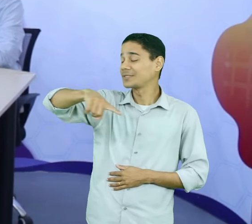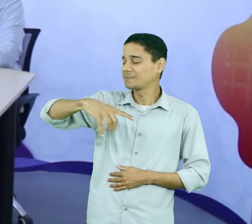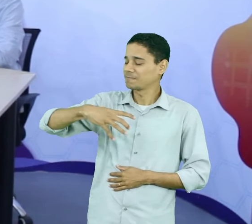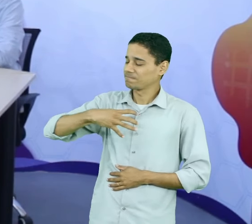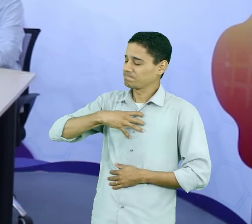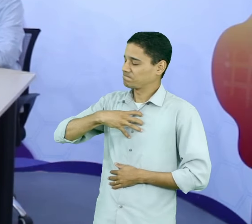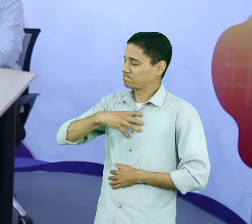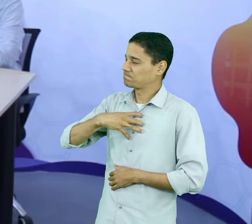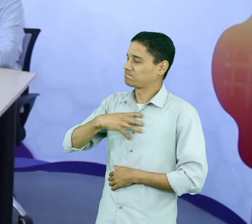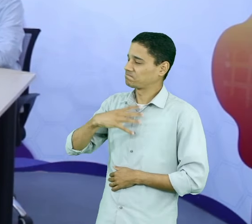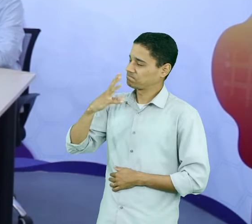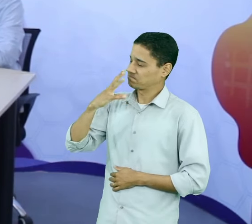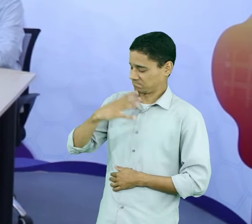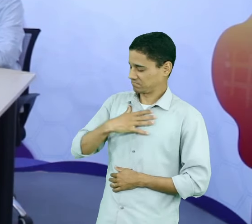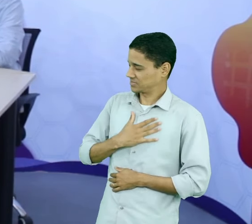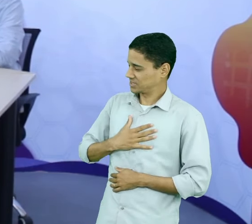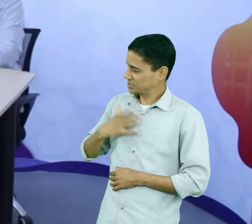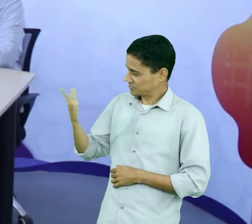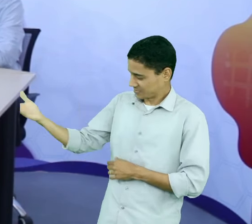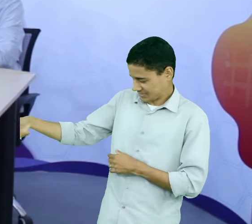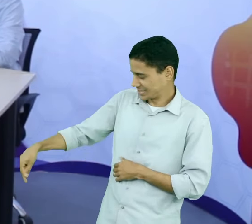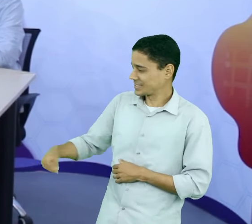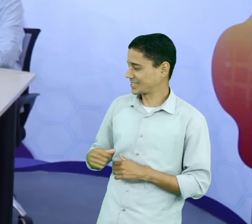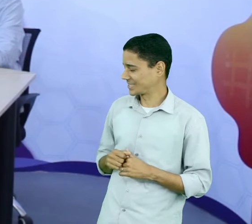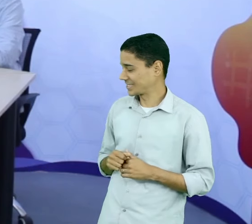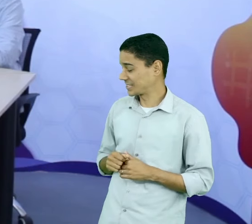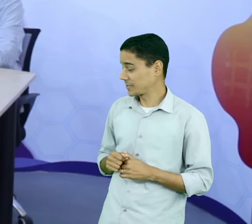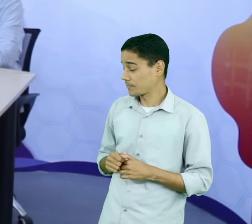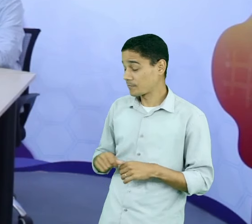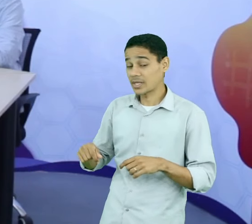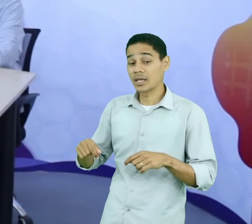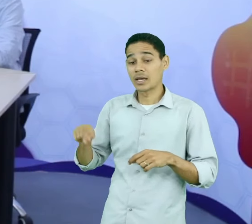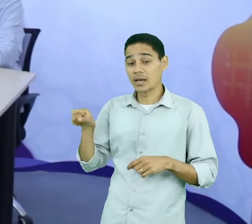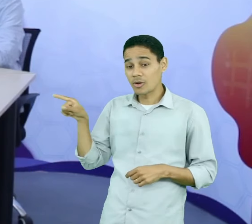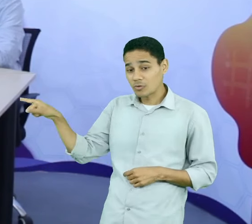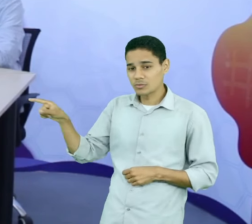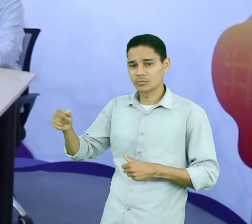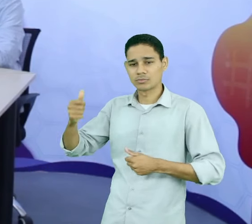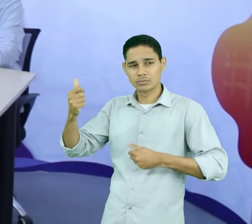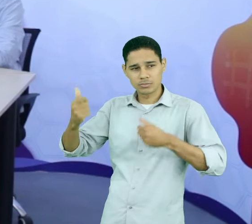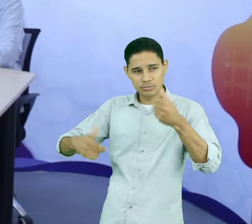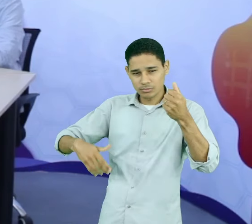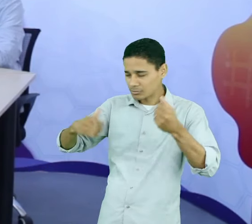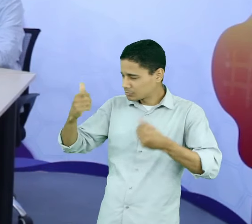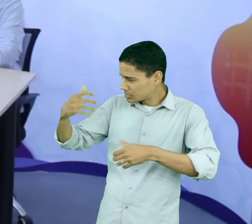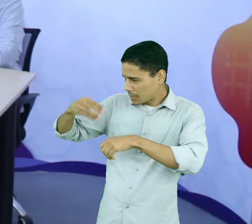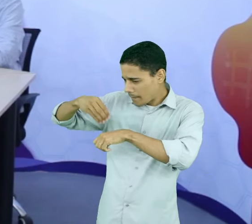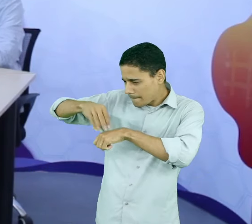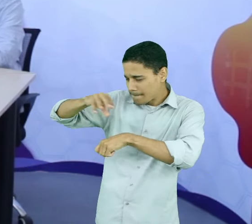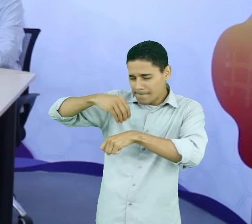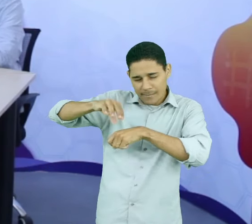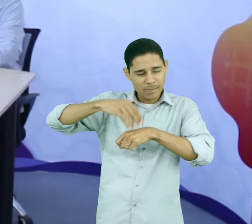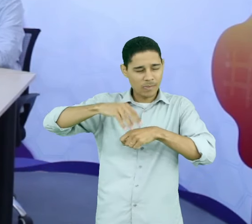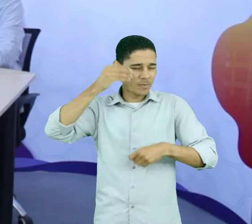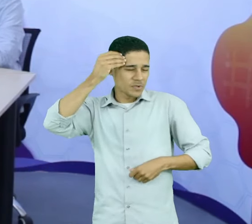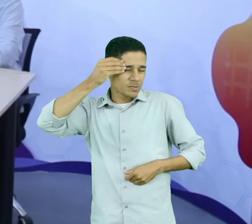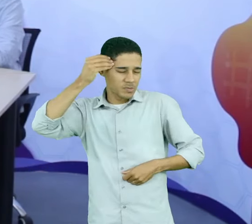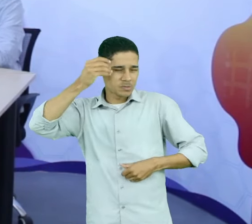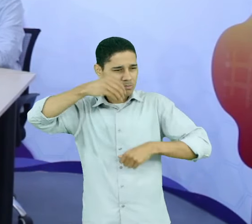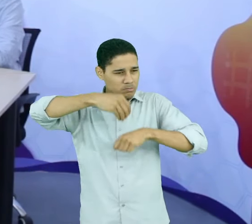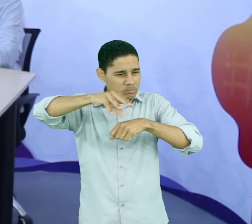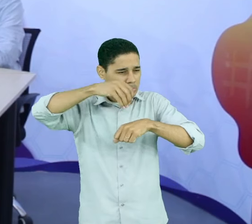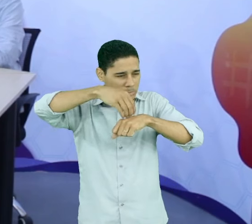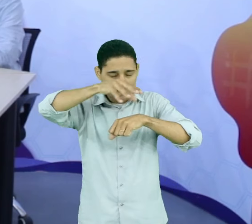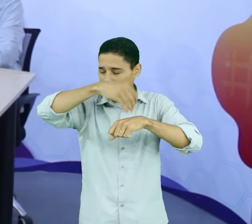em lhe receber, em você compartilhar tantos conhecimentos e enriquecer esse